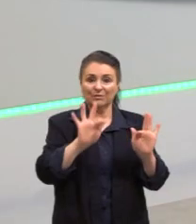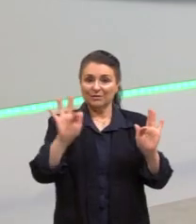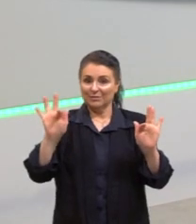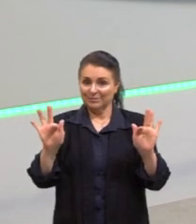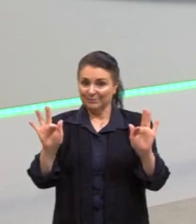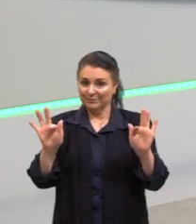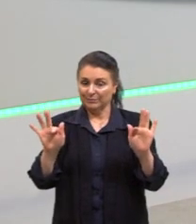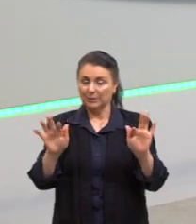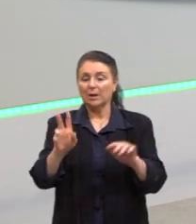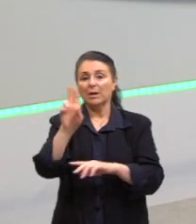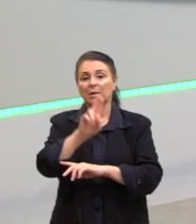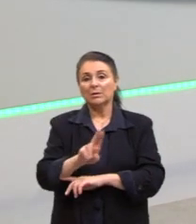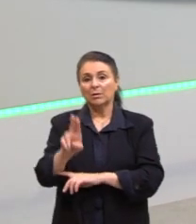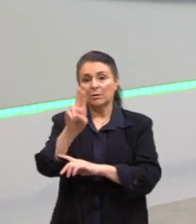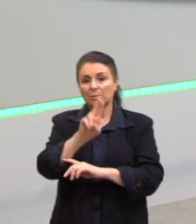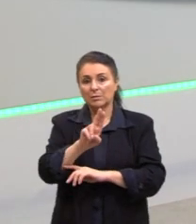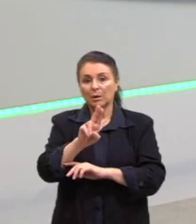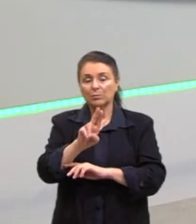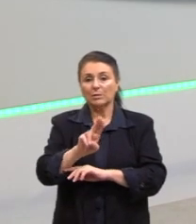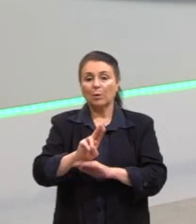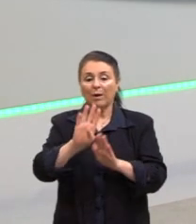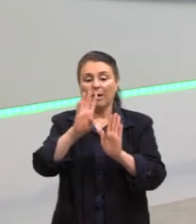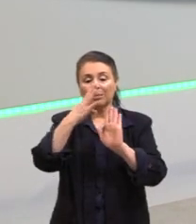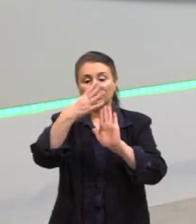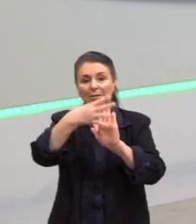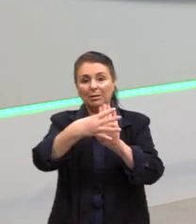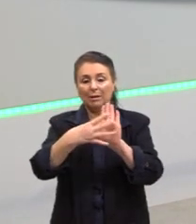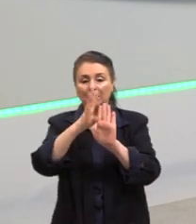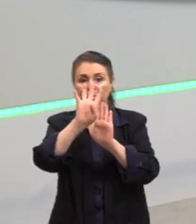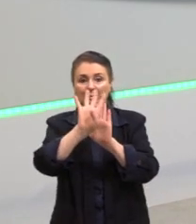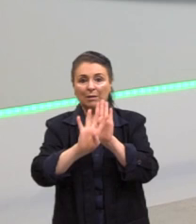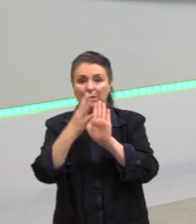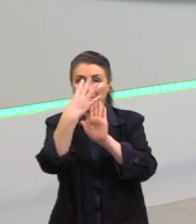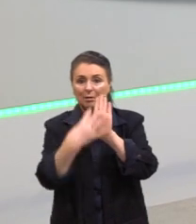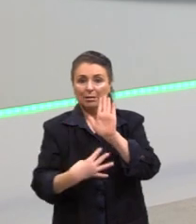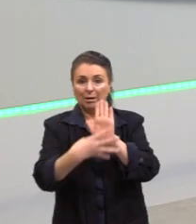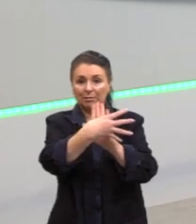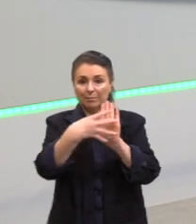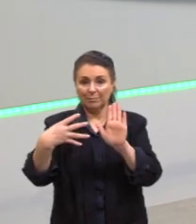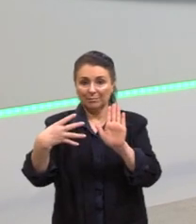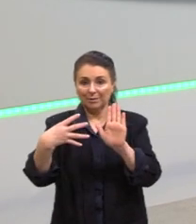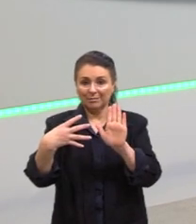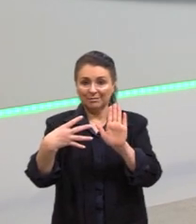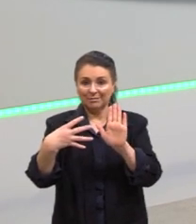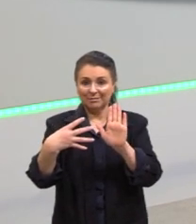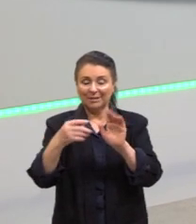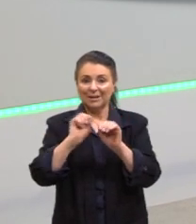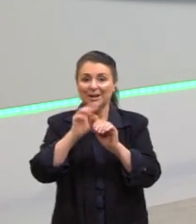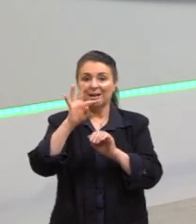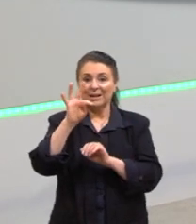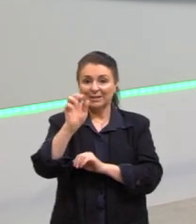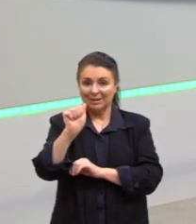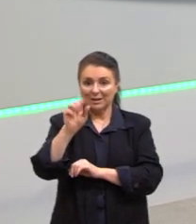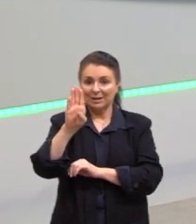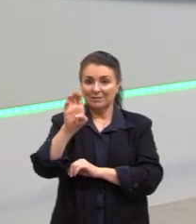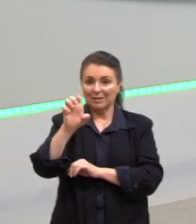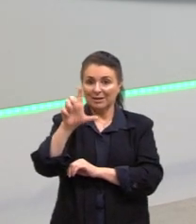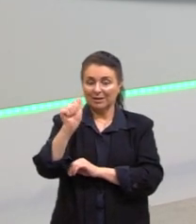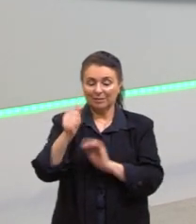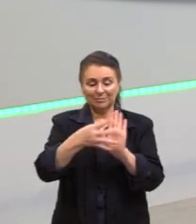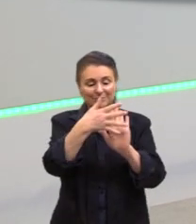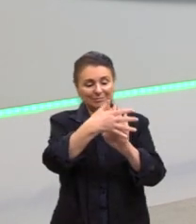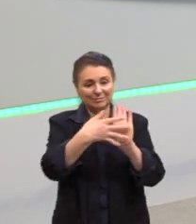Aí, nós utilizamos a tabela, né. Como eu falei para vocês ali, geralmente, nós montamos uma tabela que é chamada